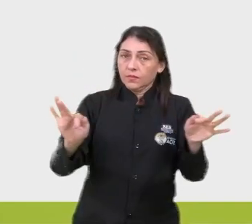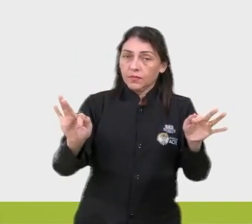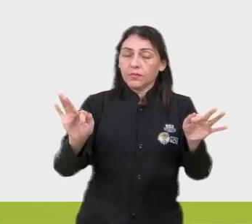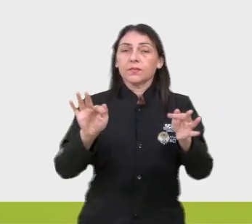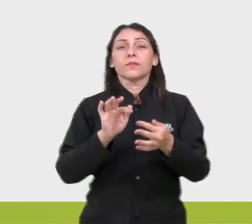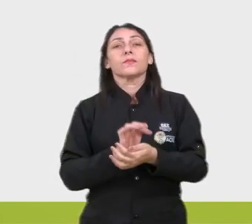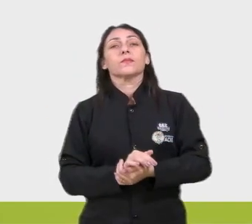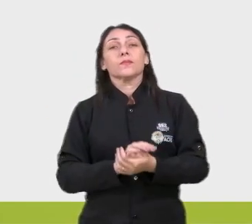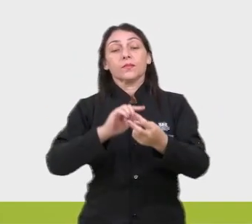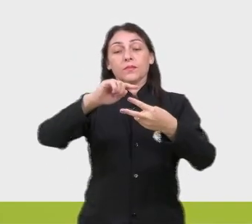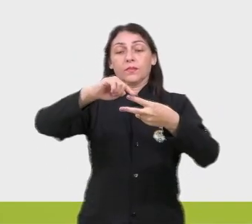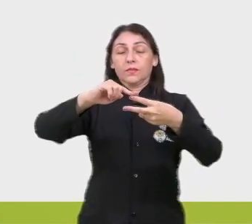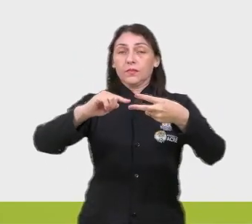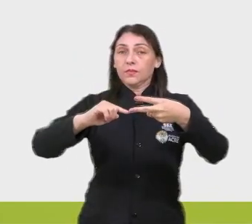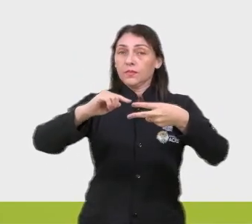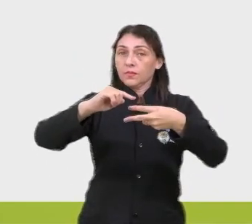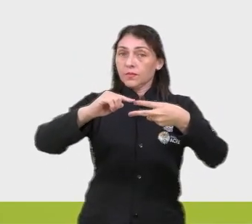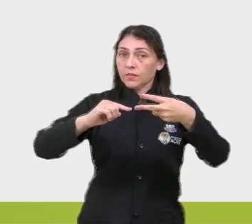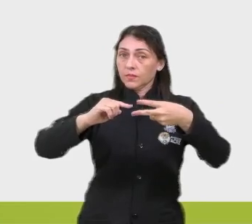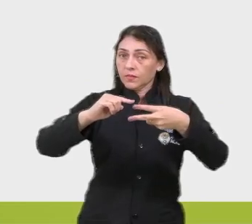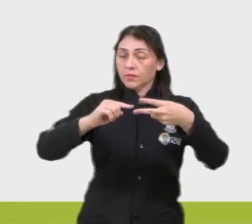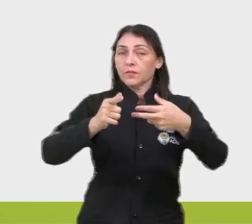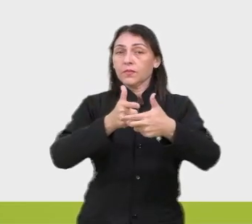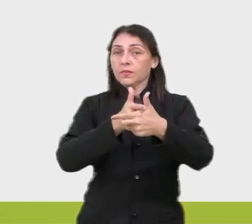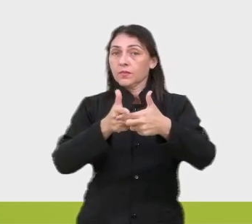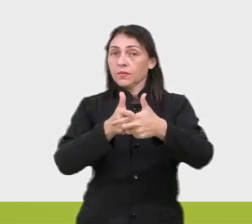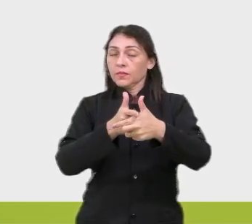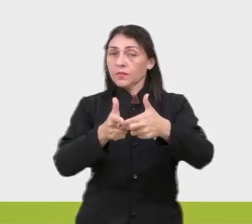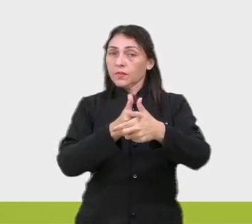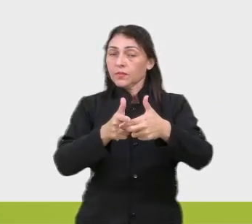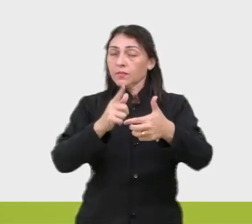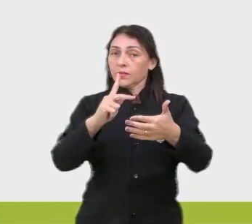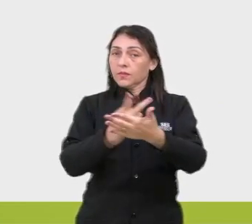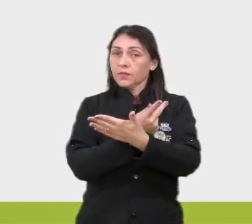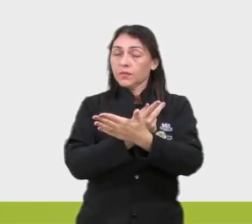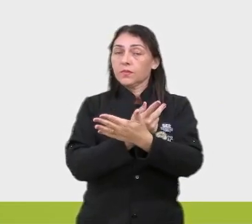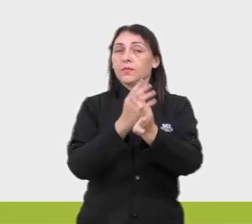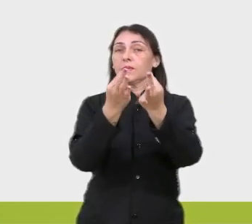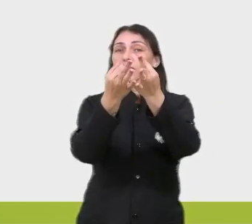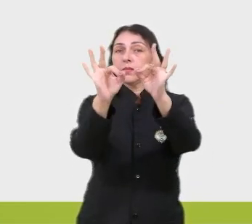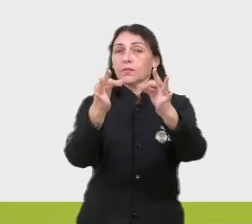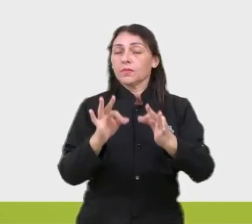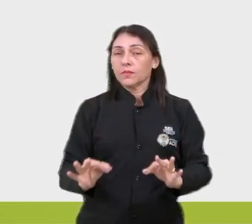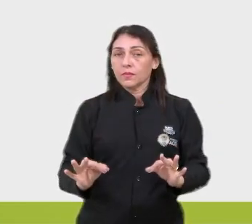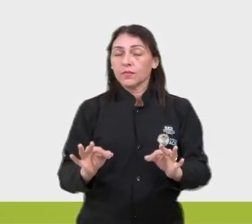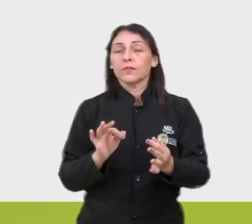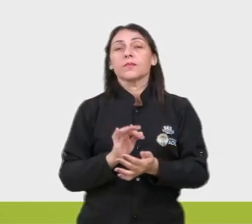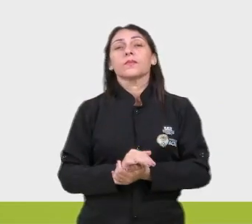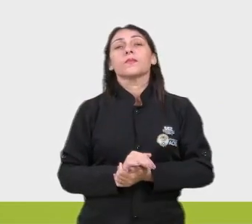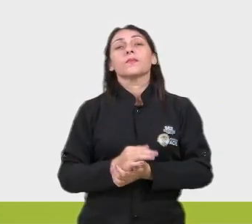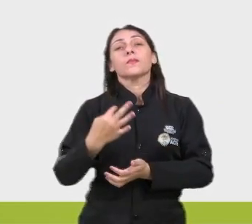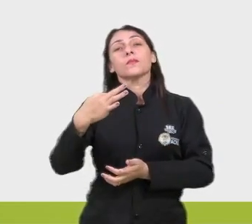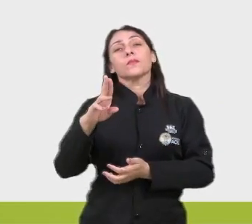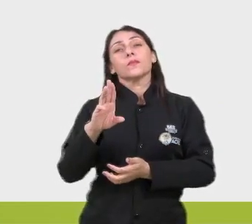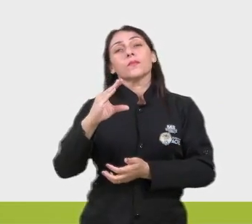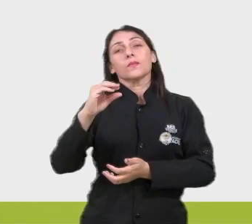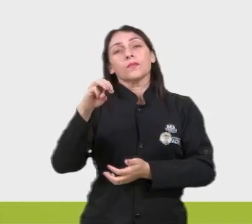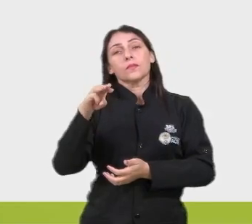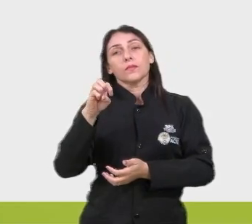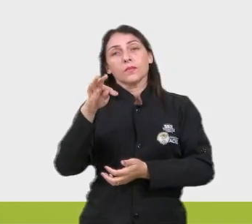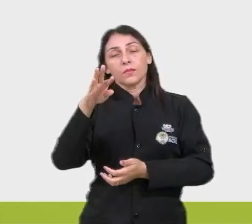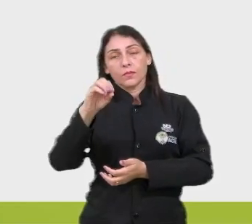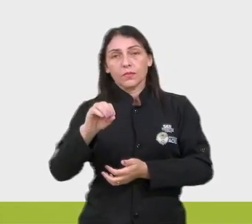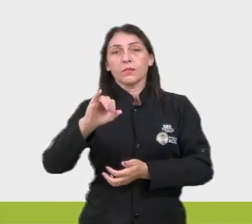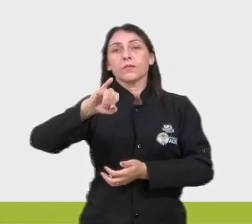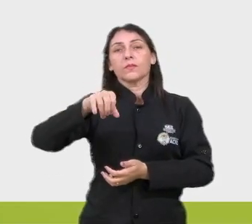são os dois, vamos dizer assim, as duas falhas sintáticas, que é o truncamento e